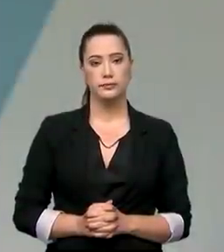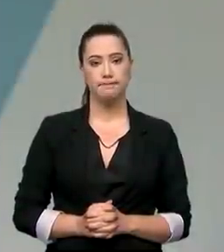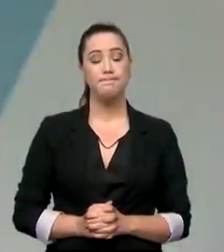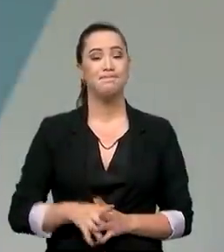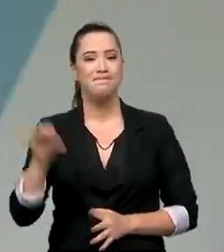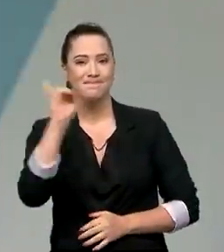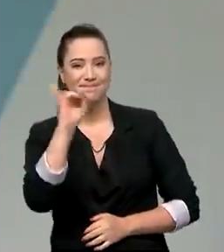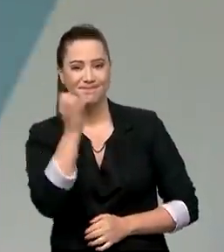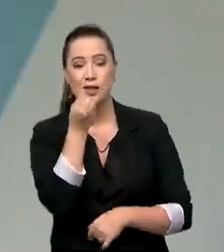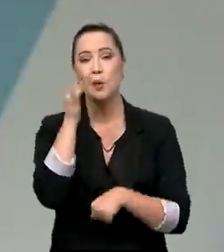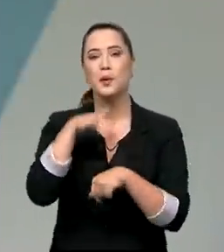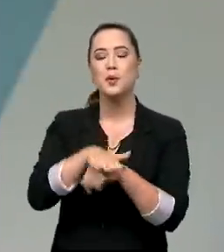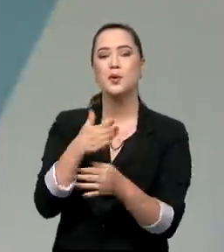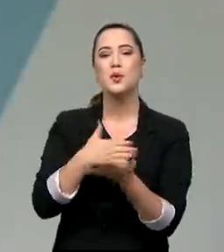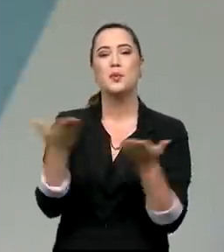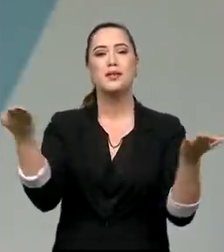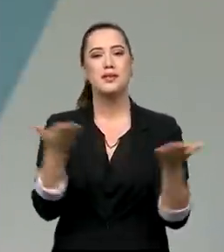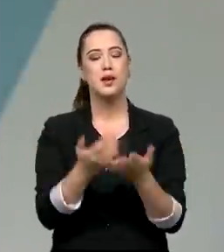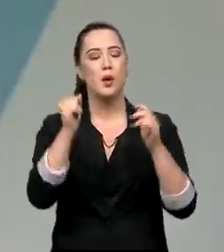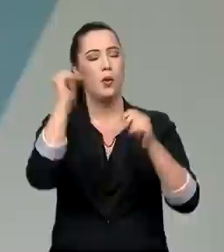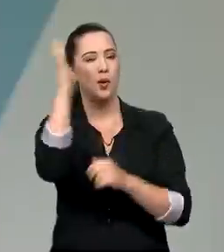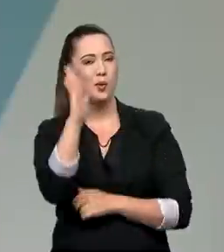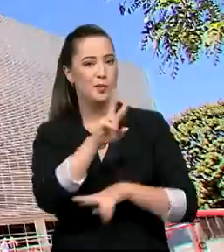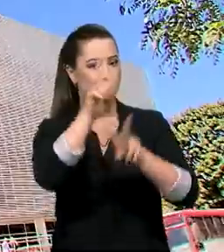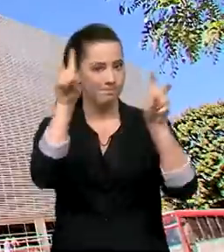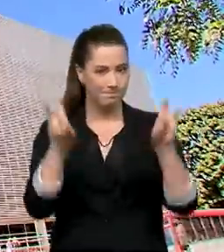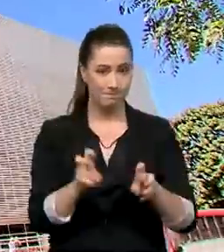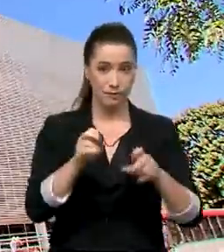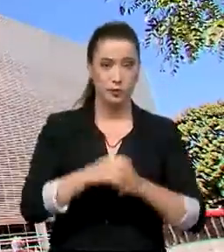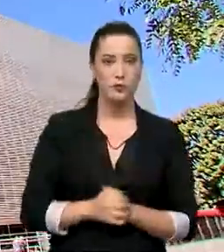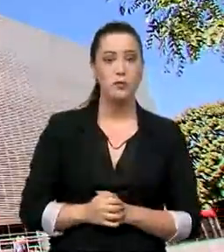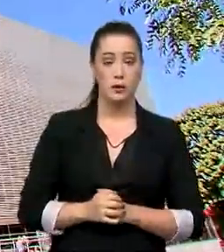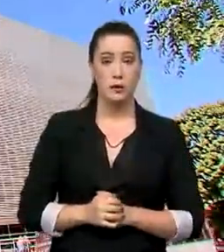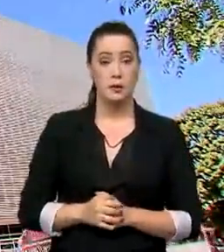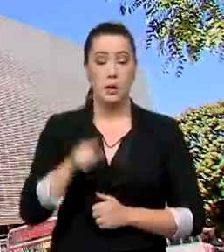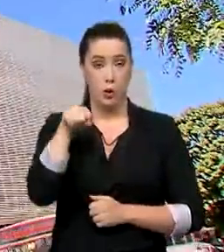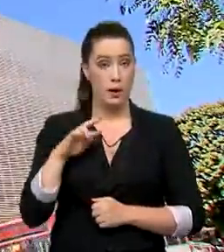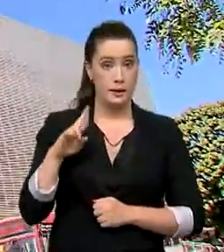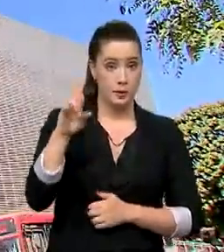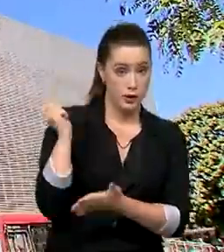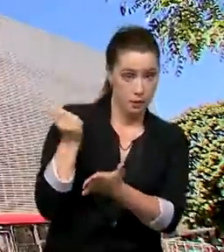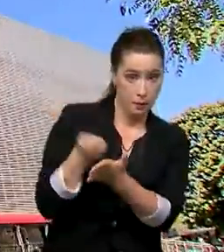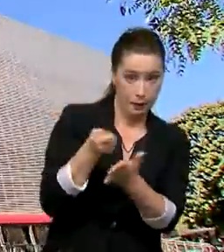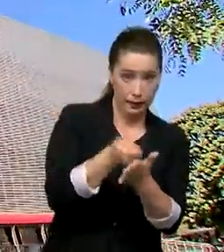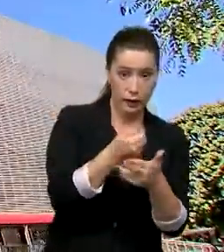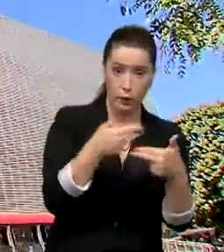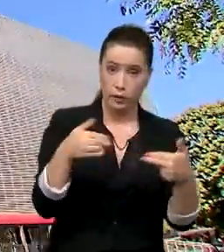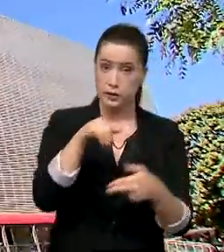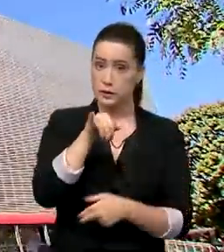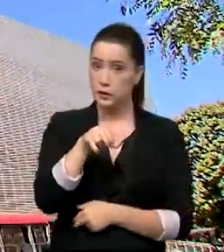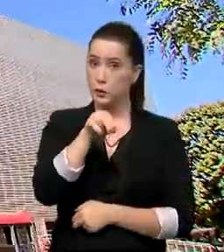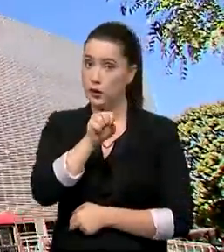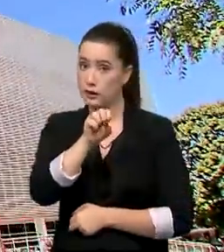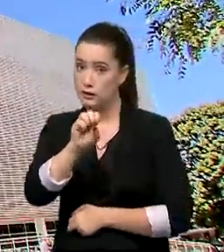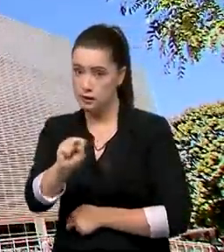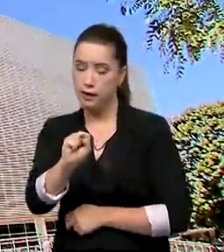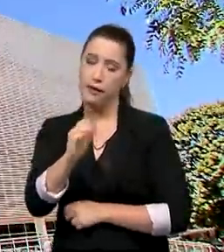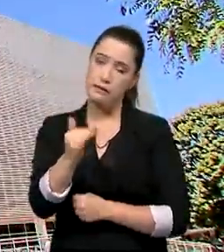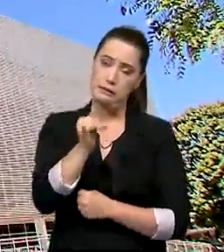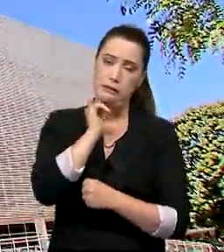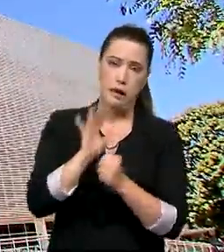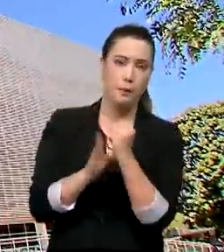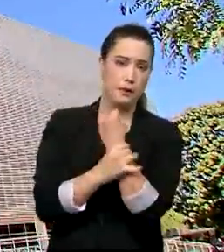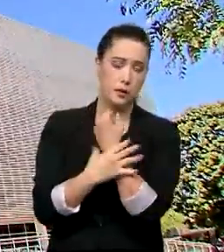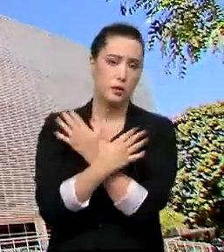Olá, boa noite. Começa agora mais um Brasil em pauta. Pagador de benefícios do INSS, do Seguro Desemprego,